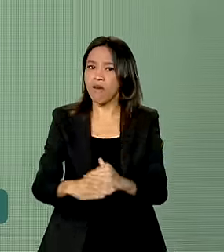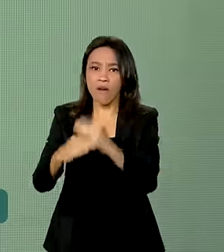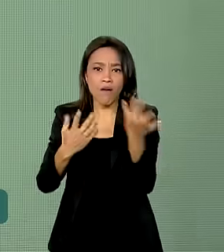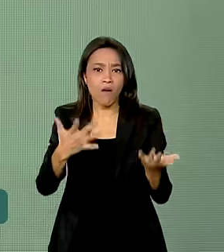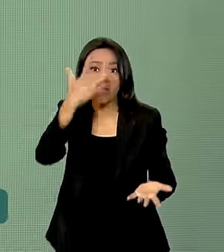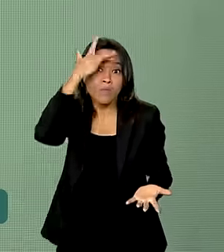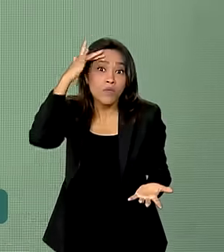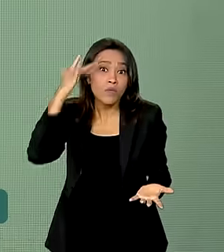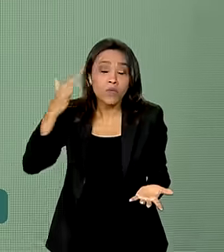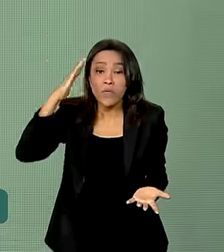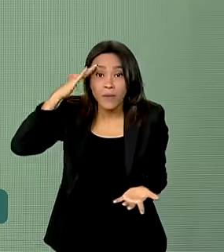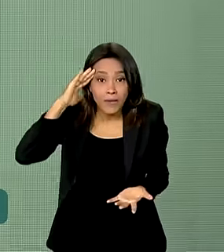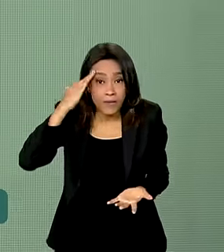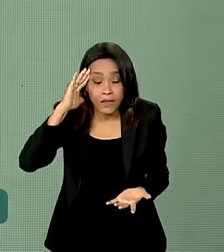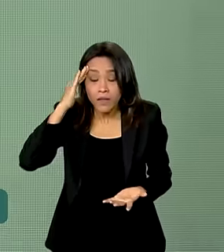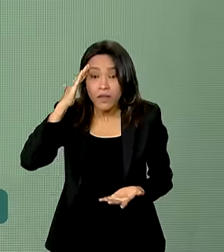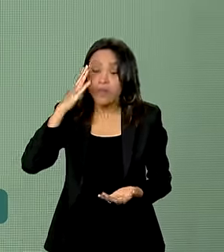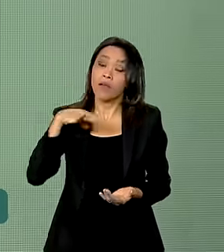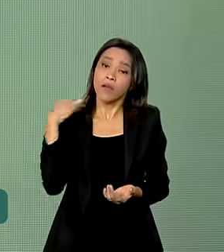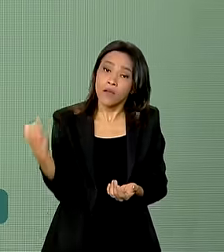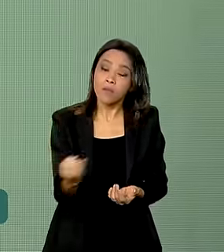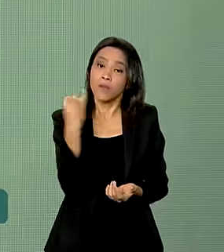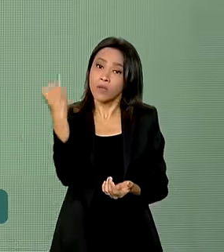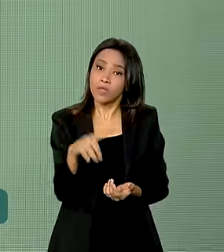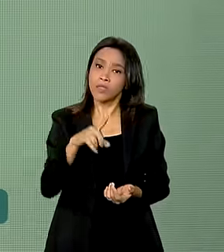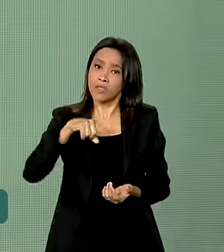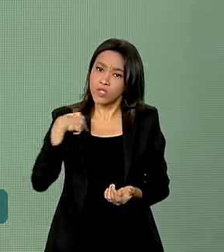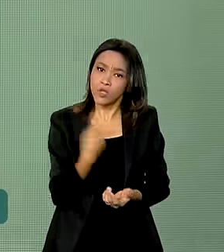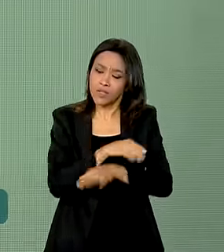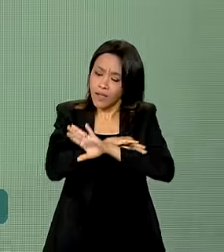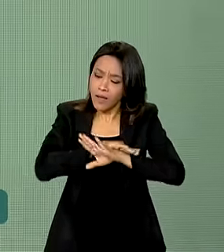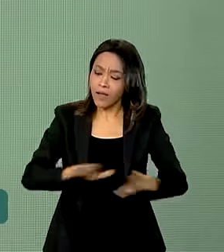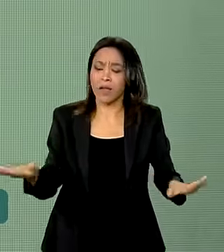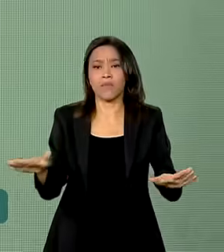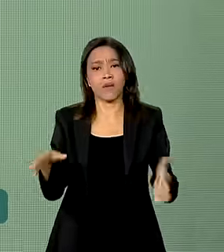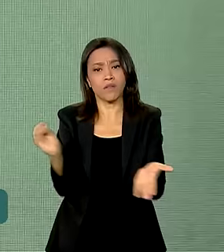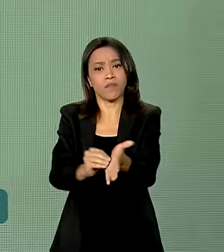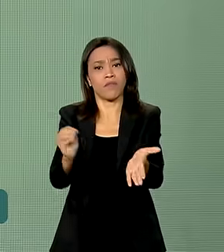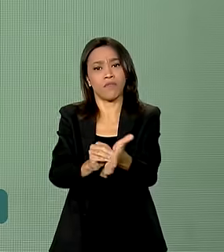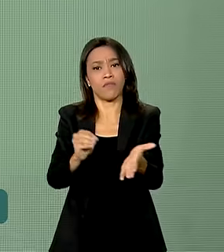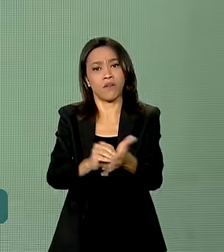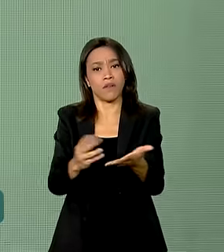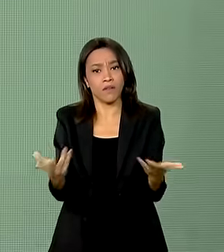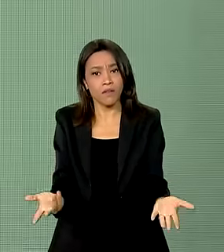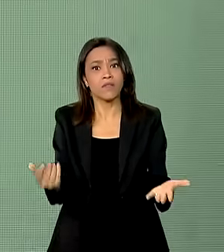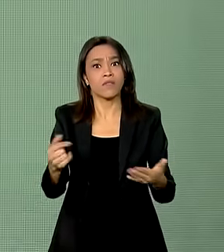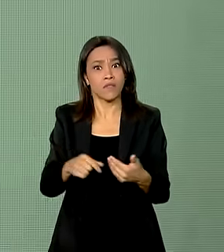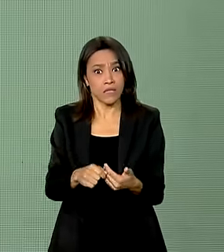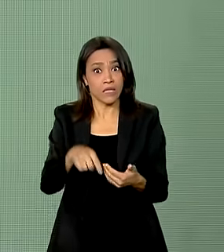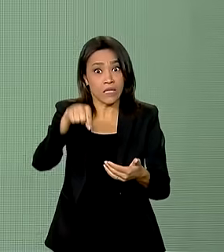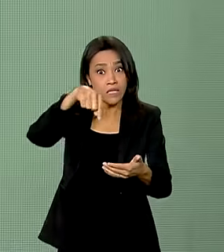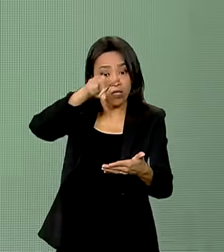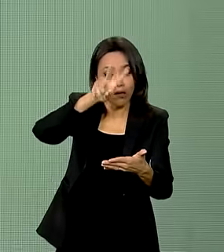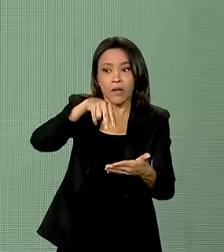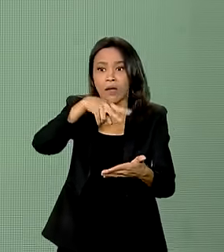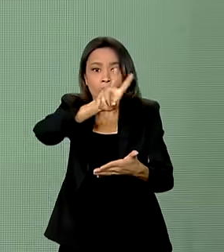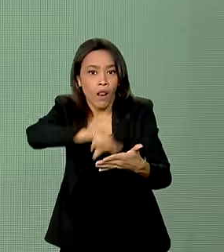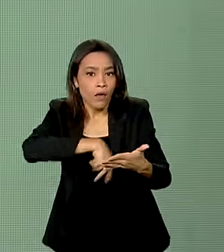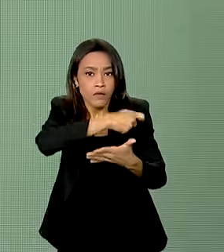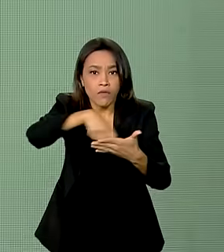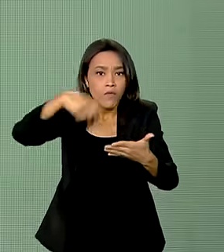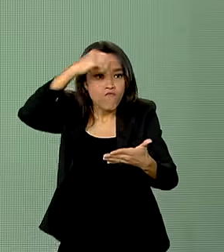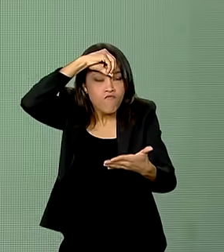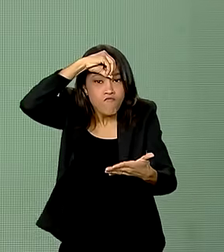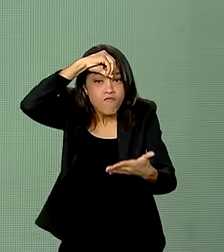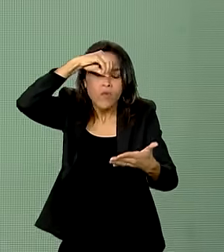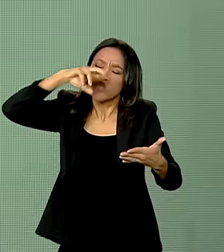compreenderem a importância de acabarmos com o analfabetismo nesse país e garantimos que todos tenham o direito